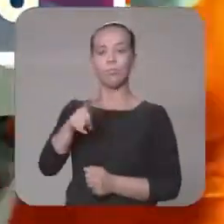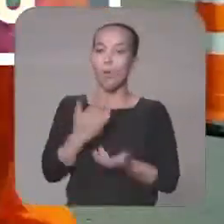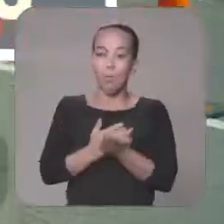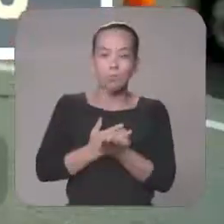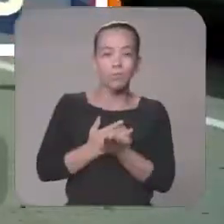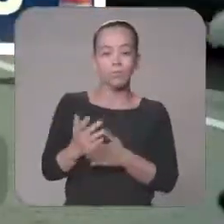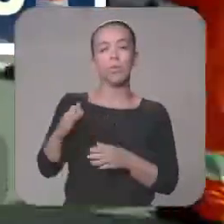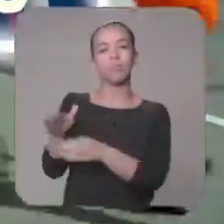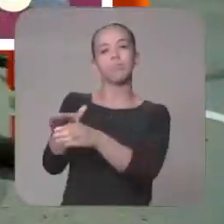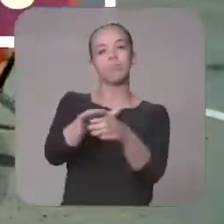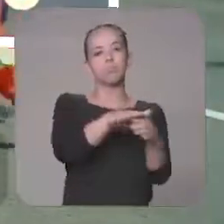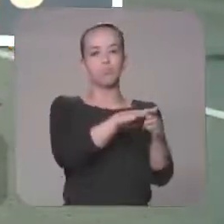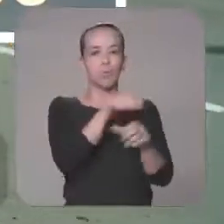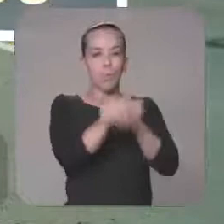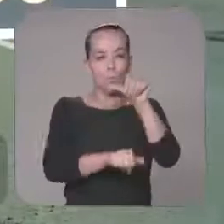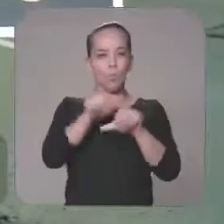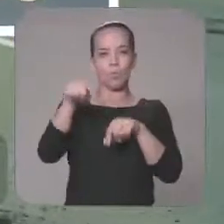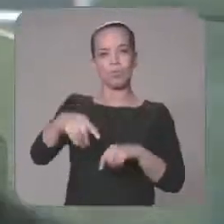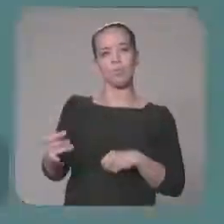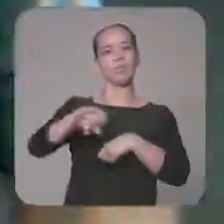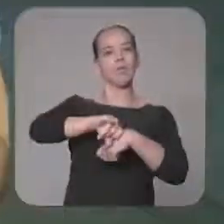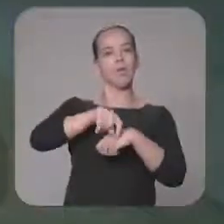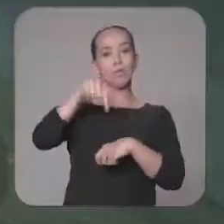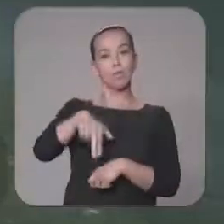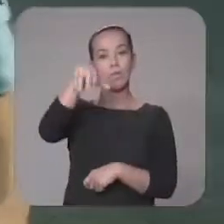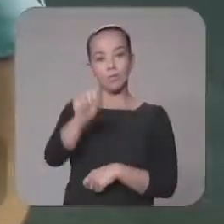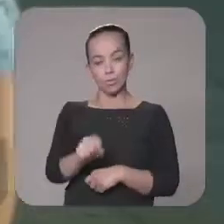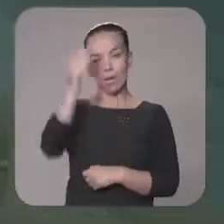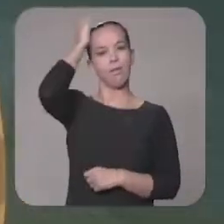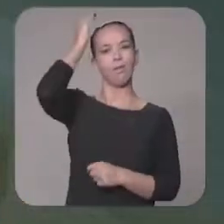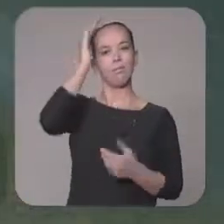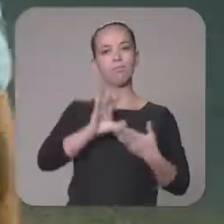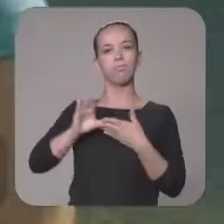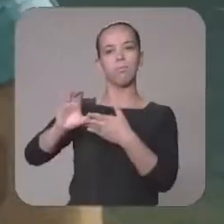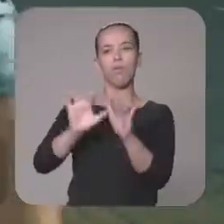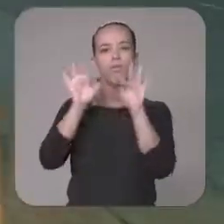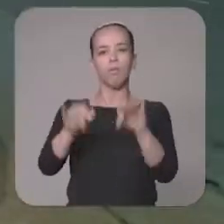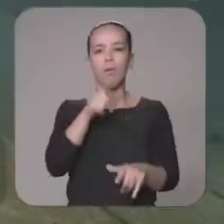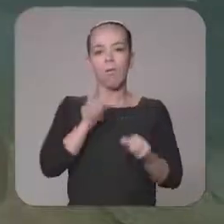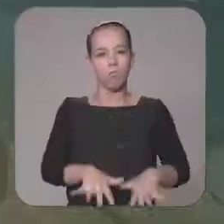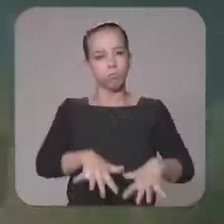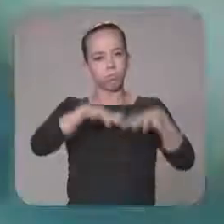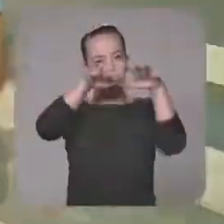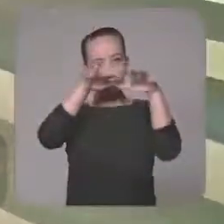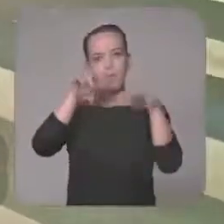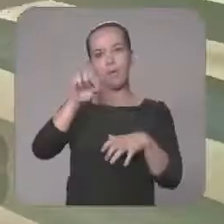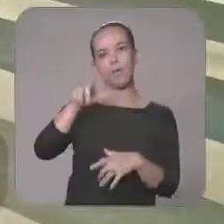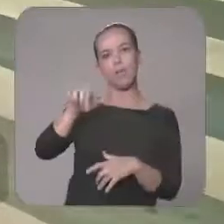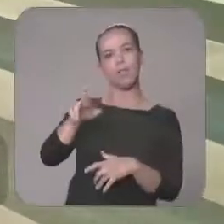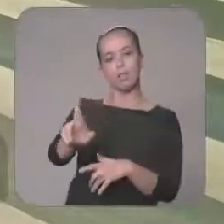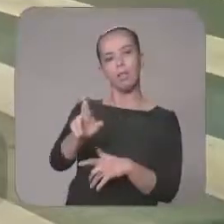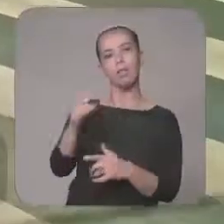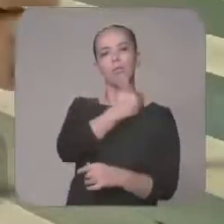Grande começou com operação tapa-buracos e segue mudando a capital. Aqui na Norte Sul, Reinaldo investe no fim dos alagamentos. Aqui